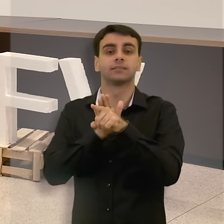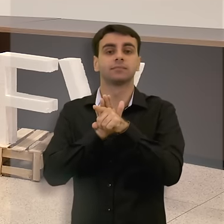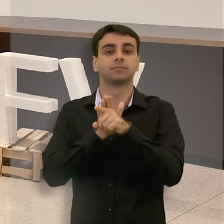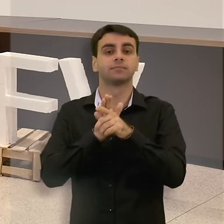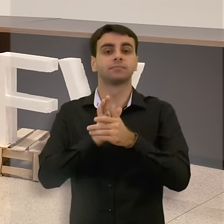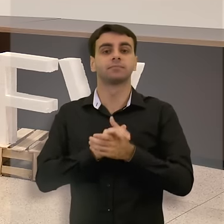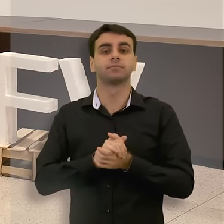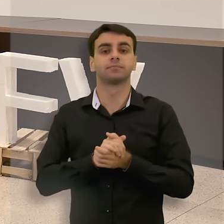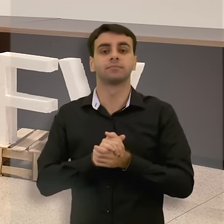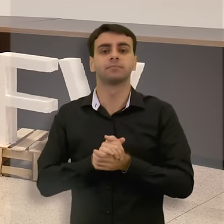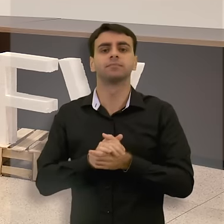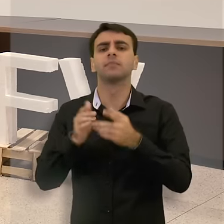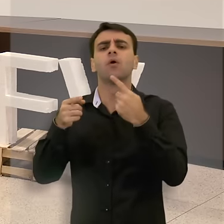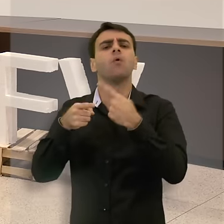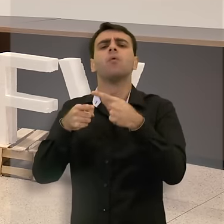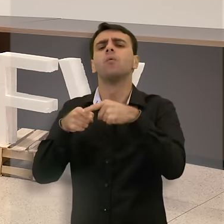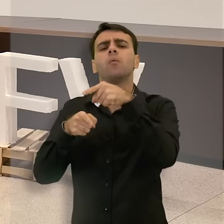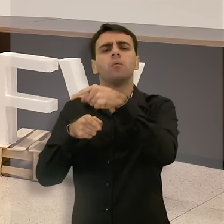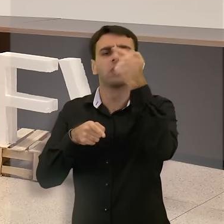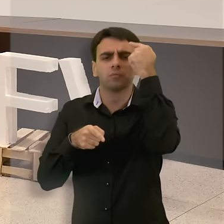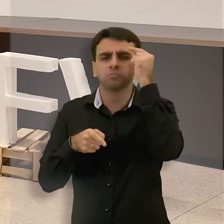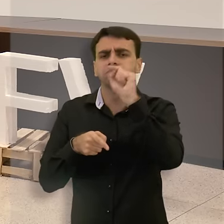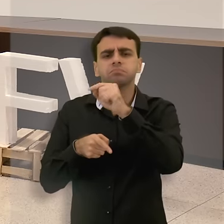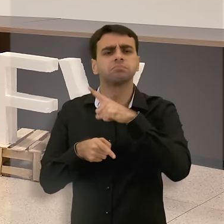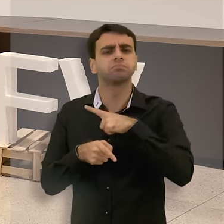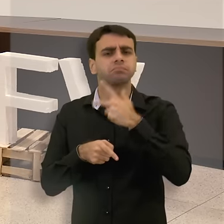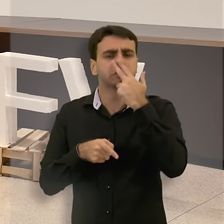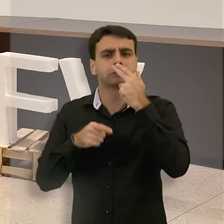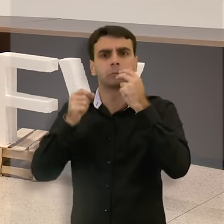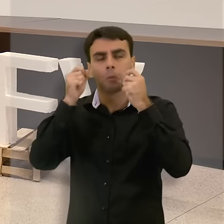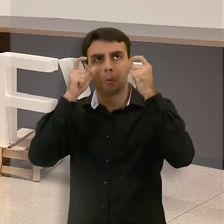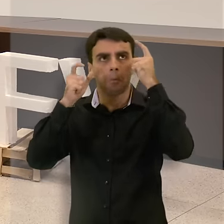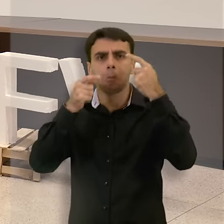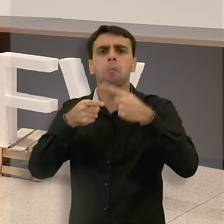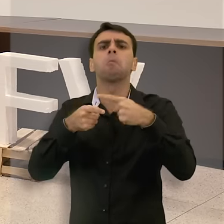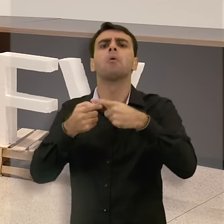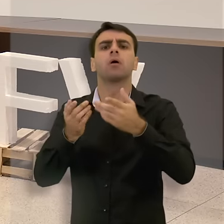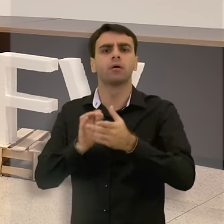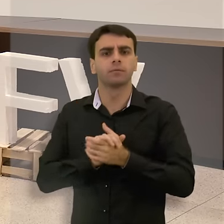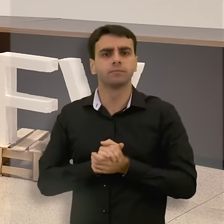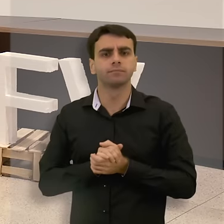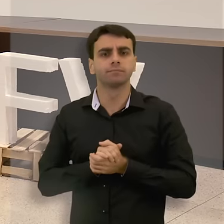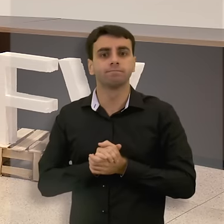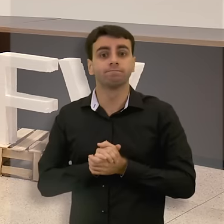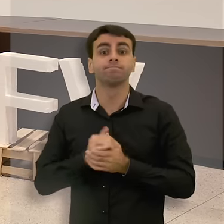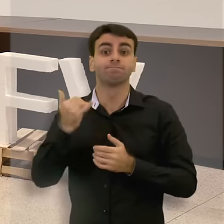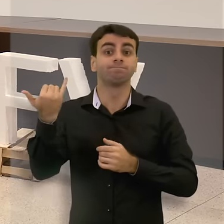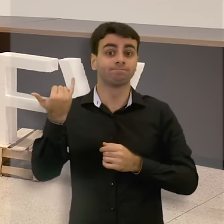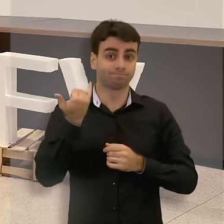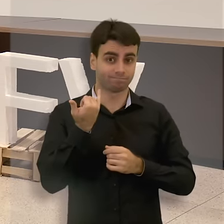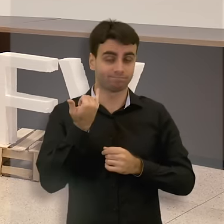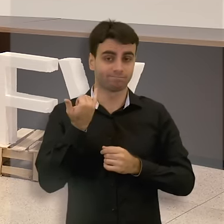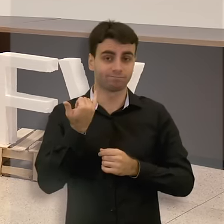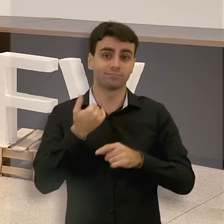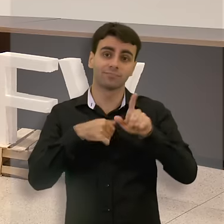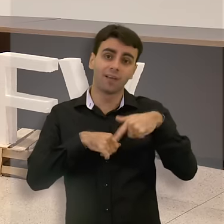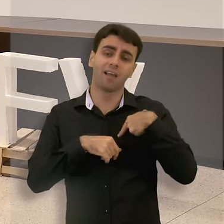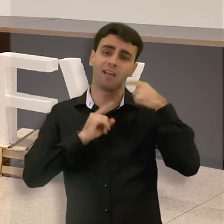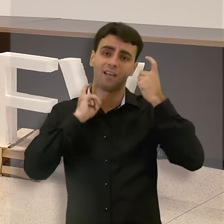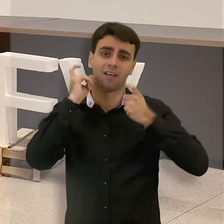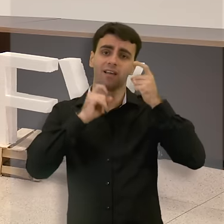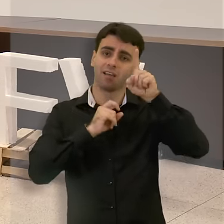e por que você acha que vêm esses estalidos? Aí o paciente falou, são